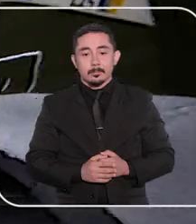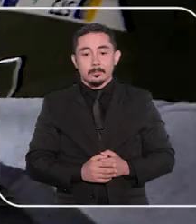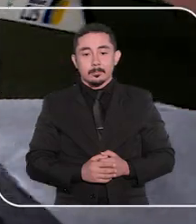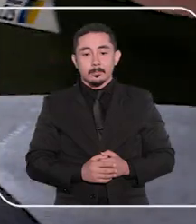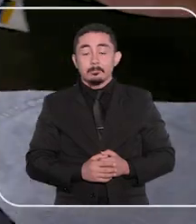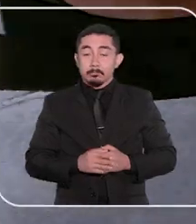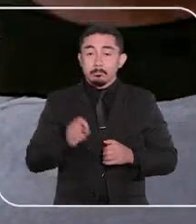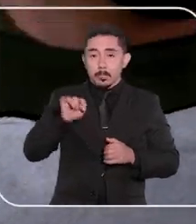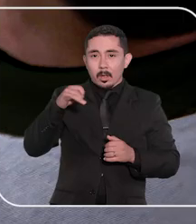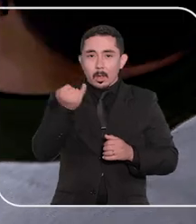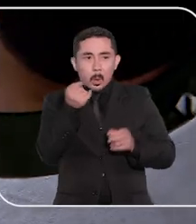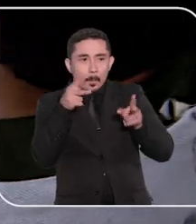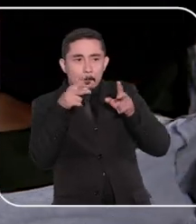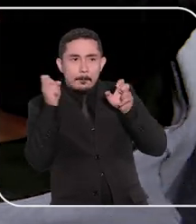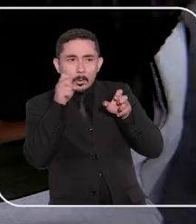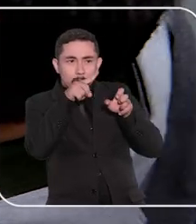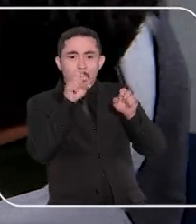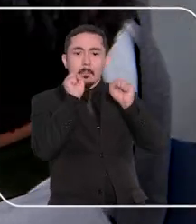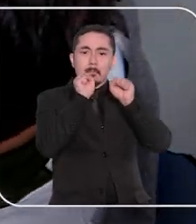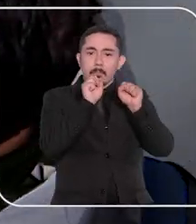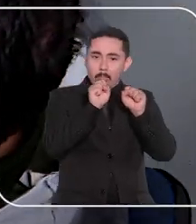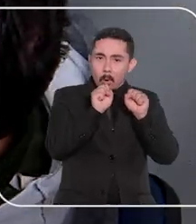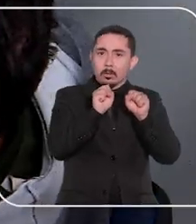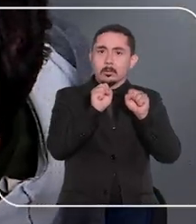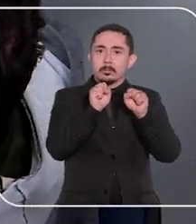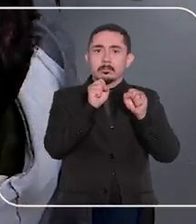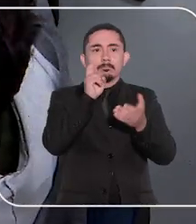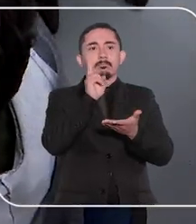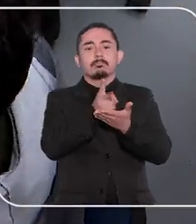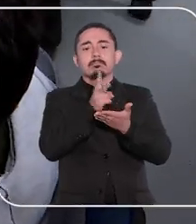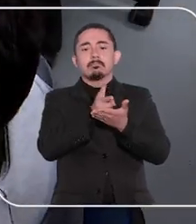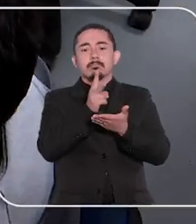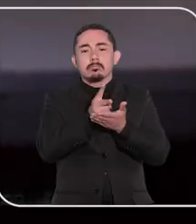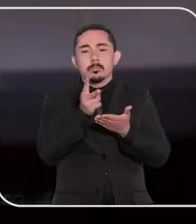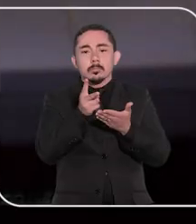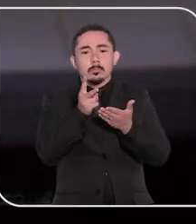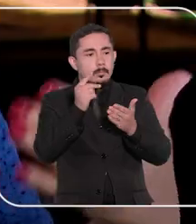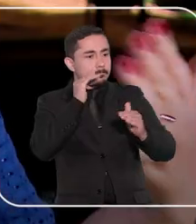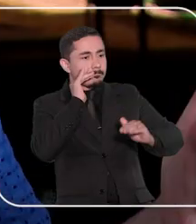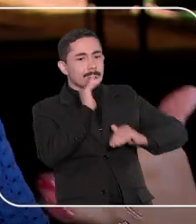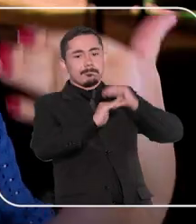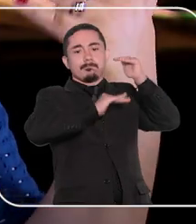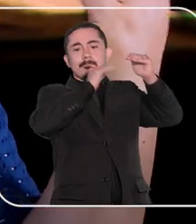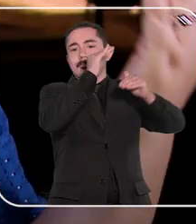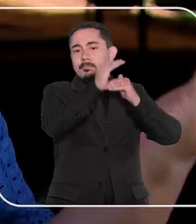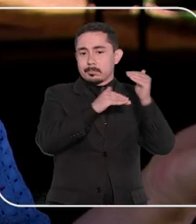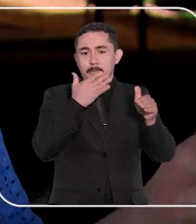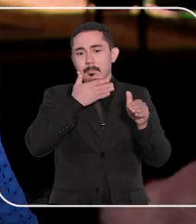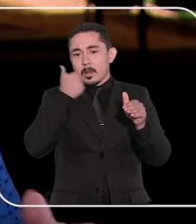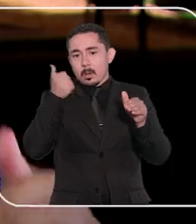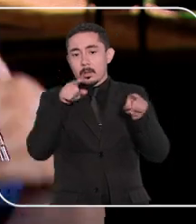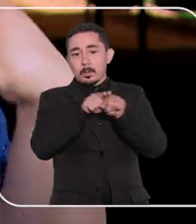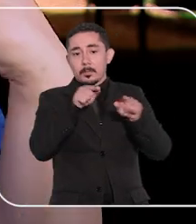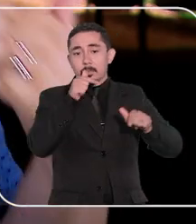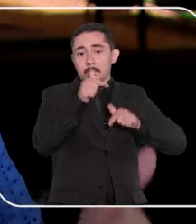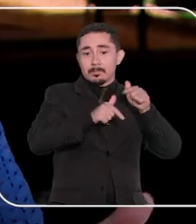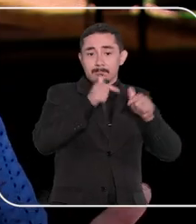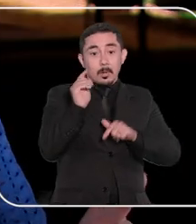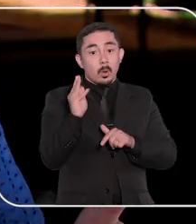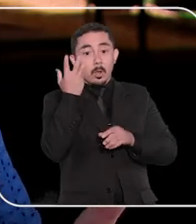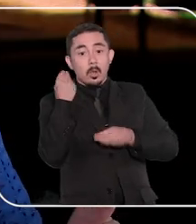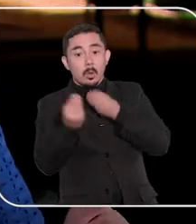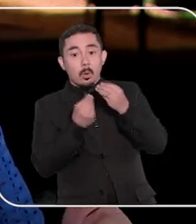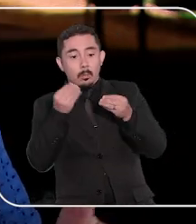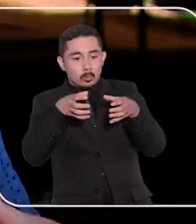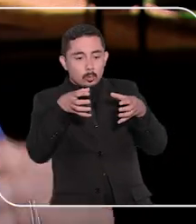O STJ viu a possibilidade de continuar aperfeiçoando e fazendo esse serviço